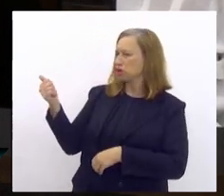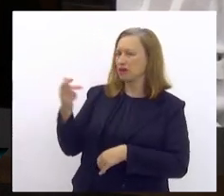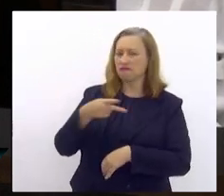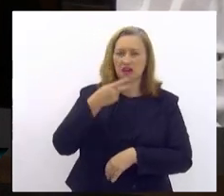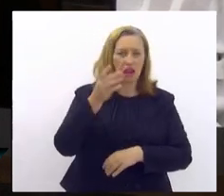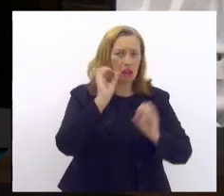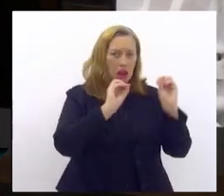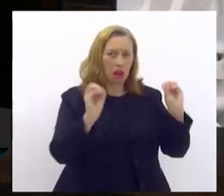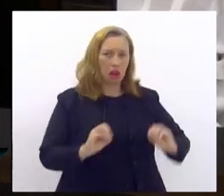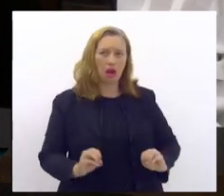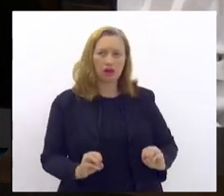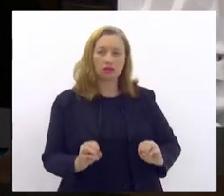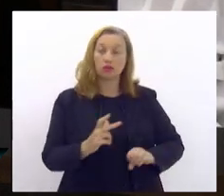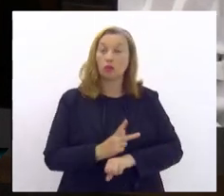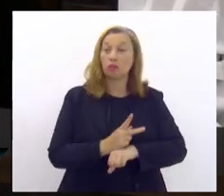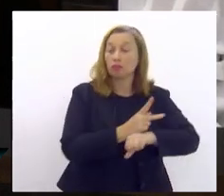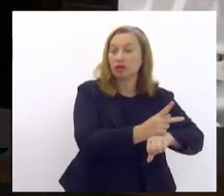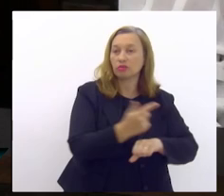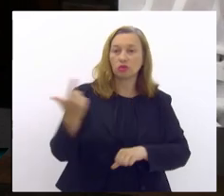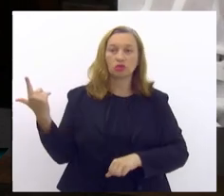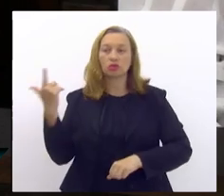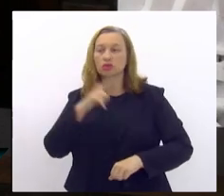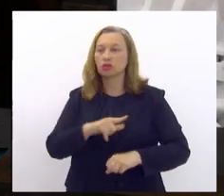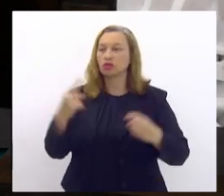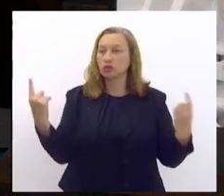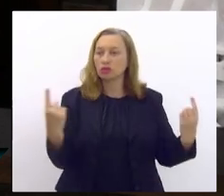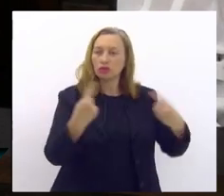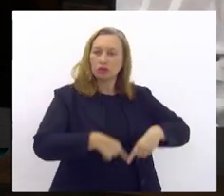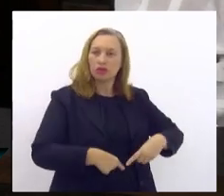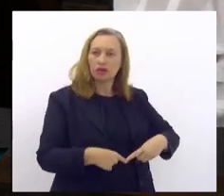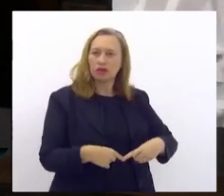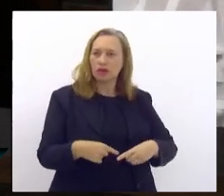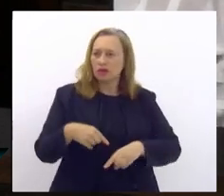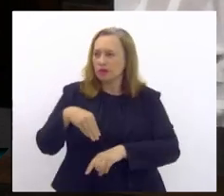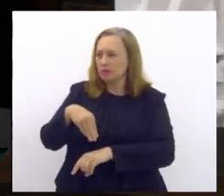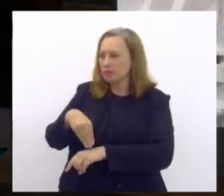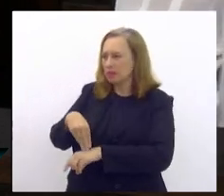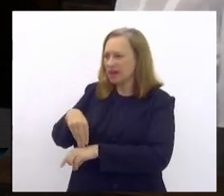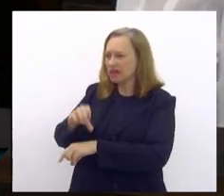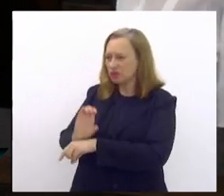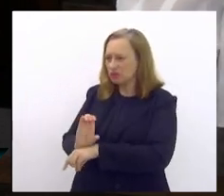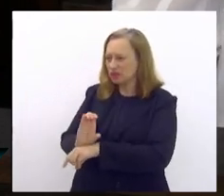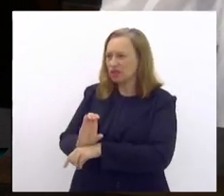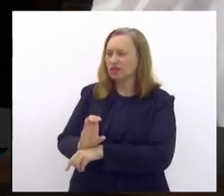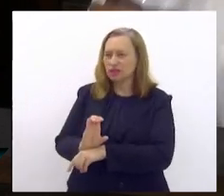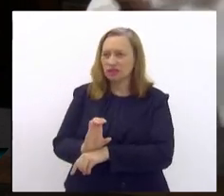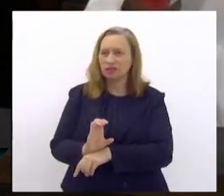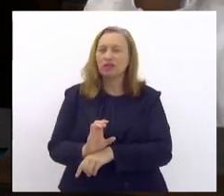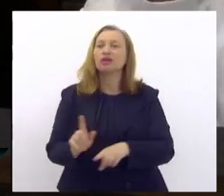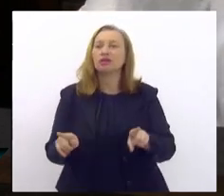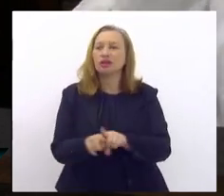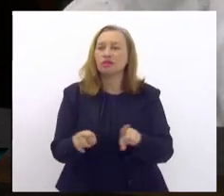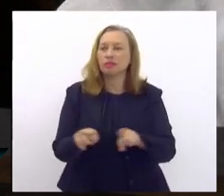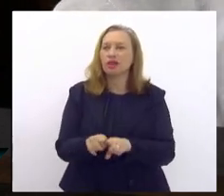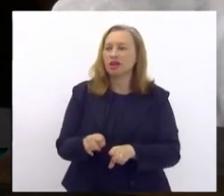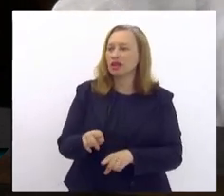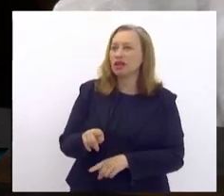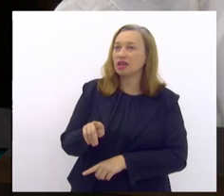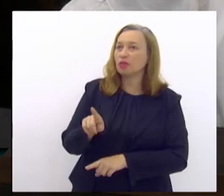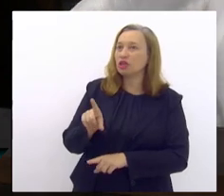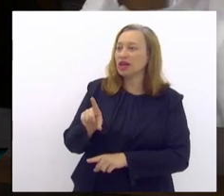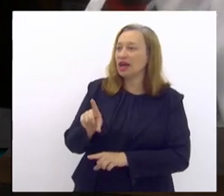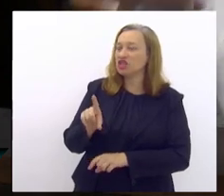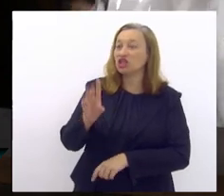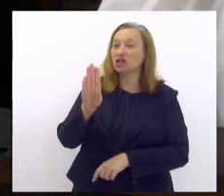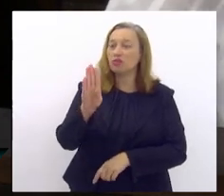um prêmio que nós ganhamos, concorrendo com o McDonald's e também com o Boticário. Então, para nós foi uma